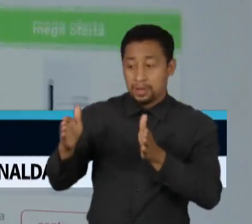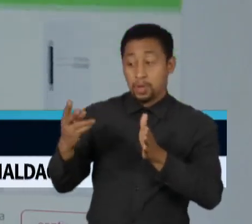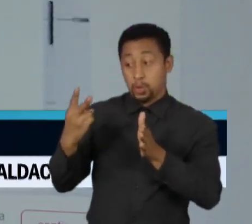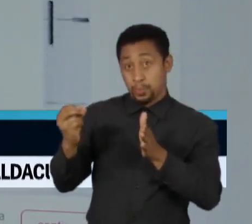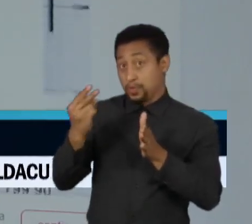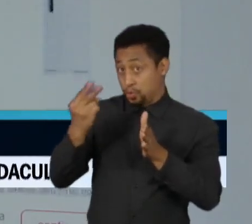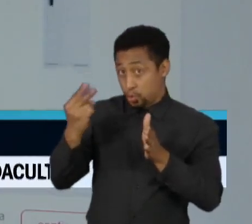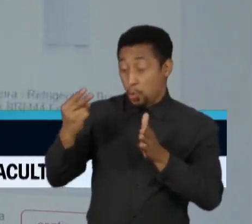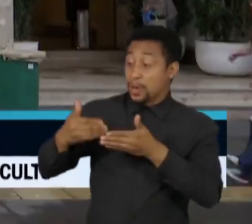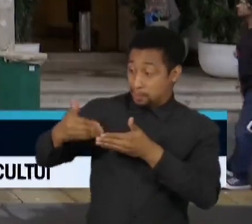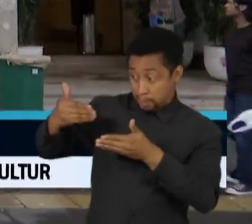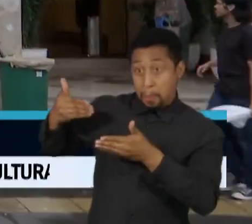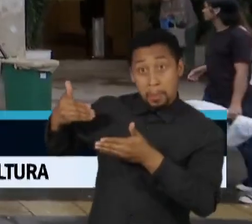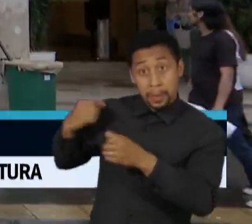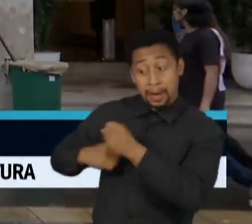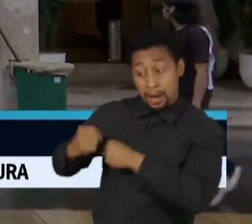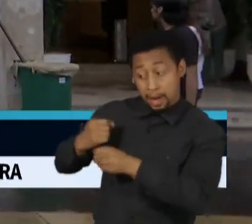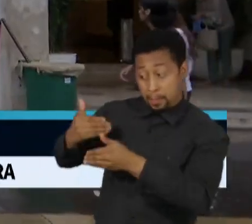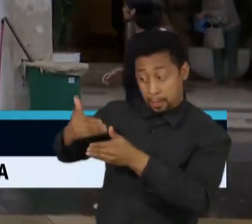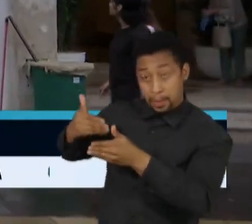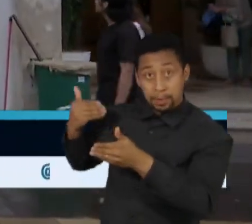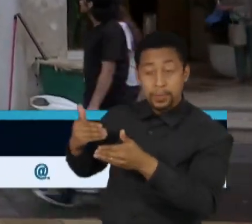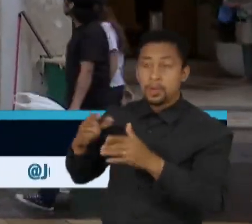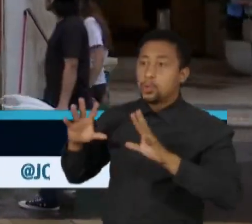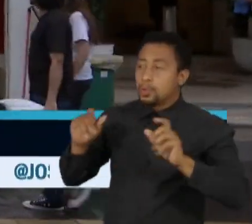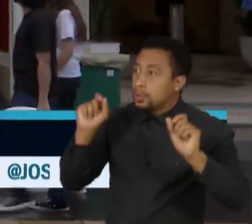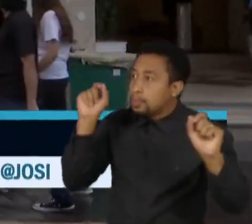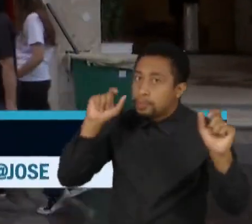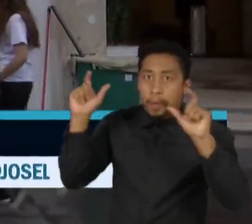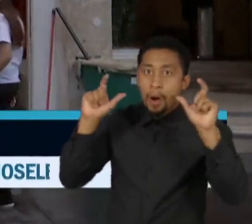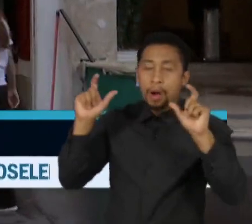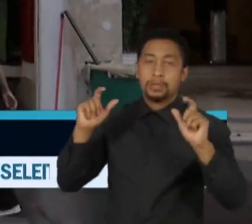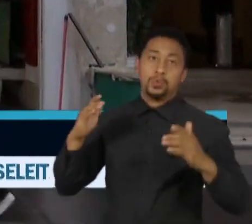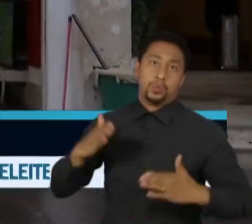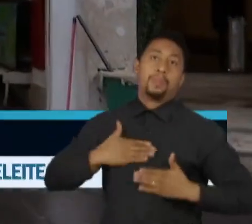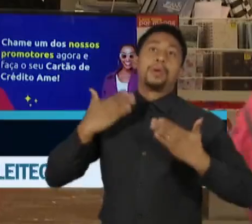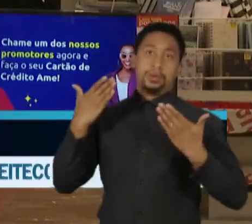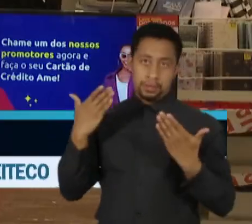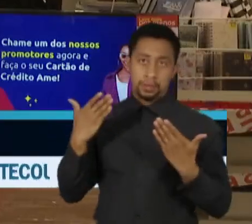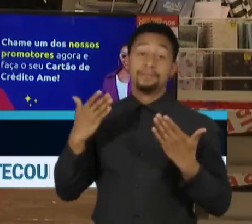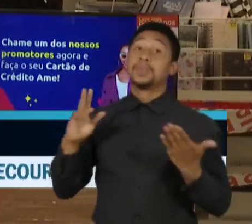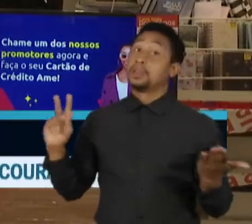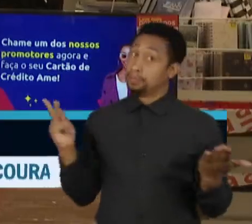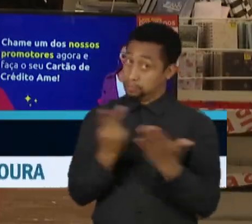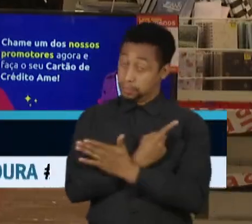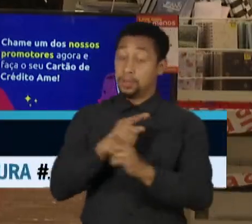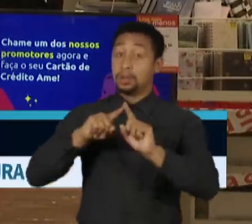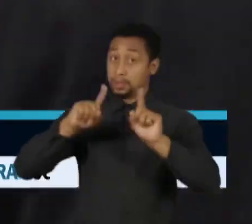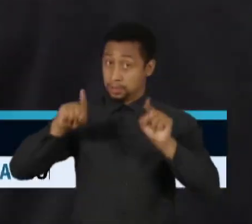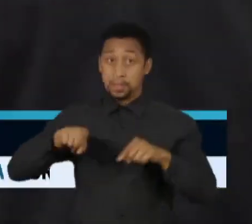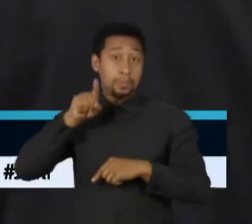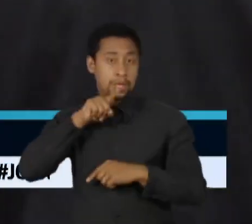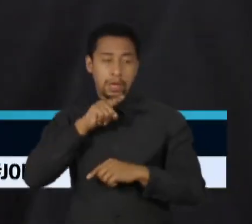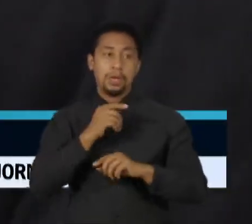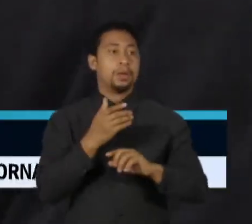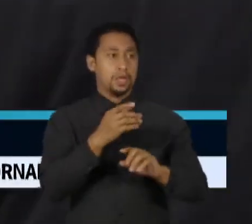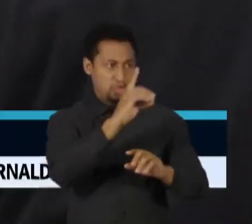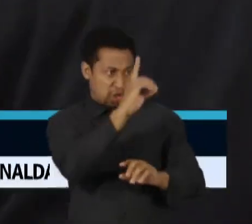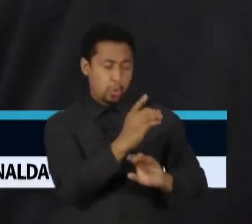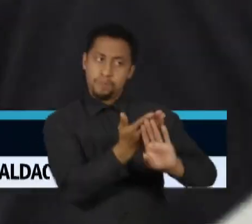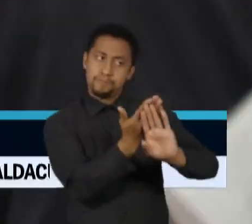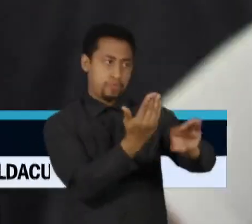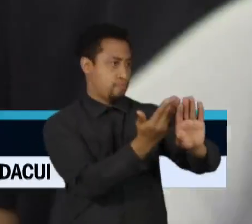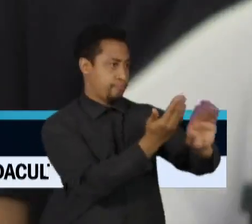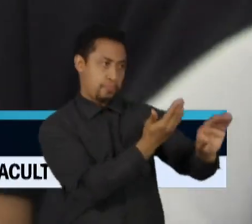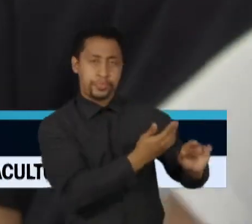anos anteriores. A notícia pegou o mercado de surpresa. Desde então, a empresa afastou diretores, nomeou um novo